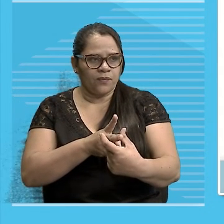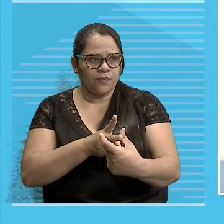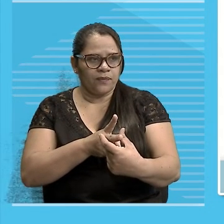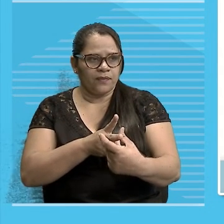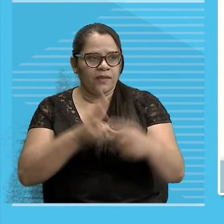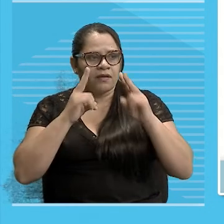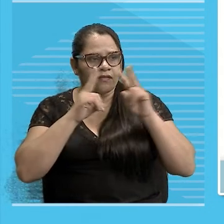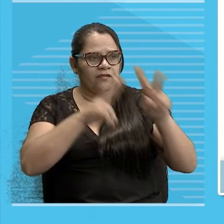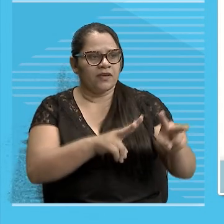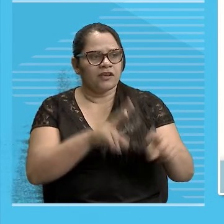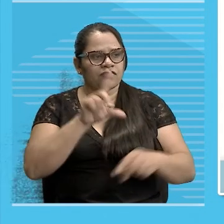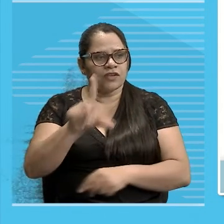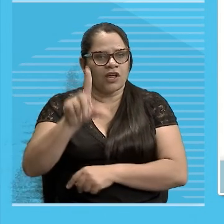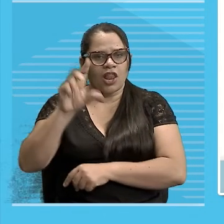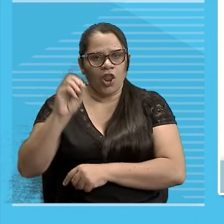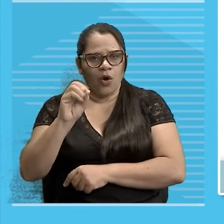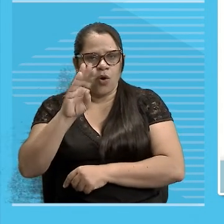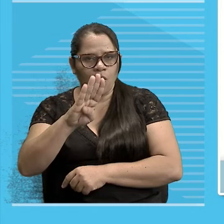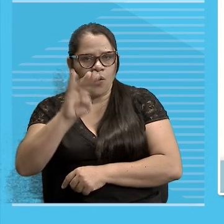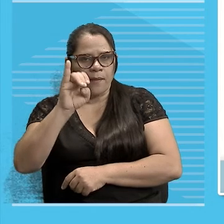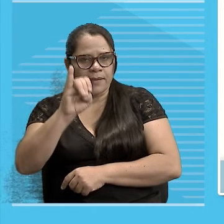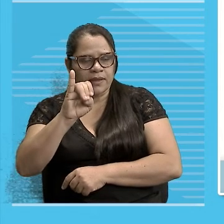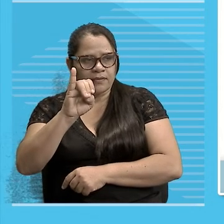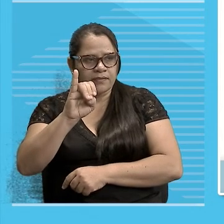Lobisomem do homem Só sobrou isso aqui